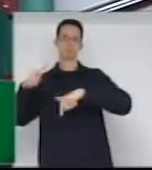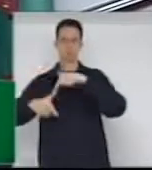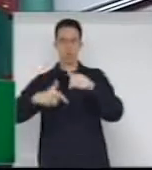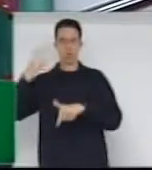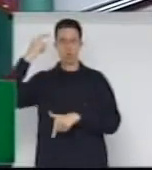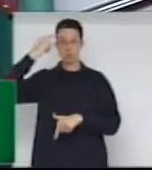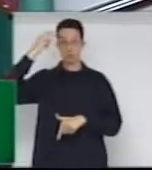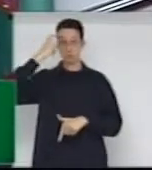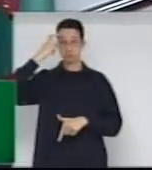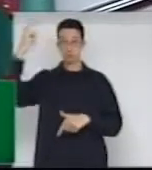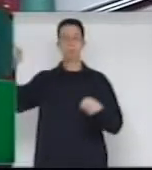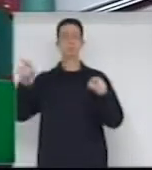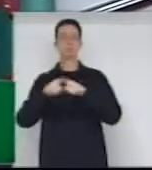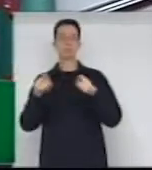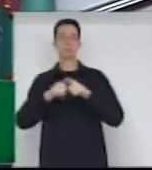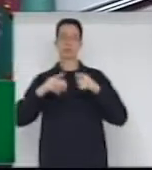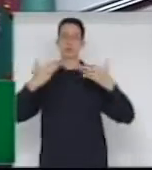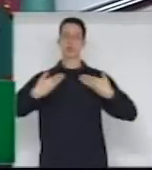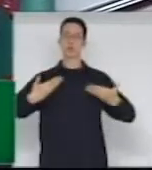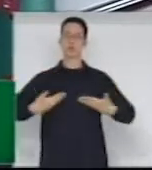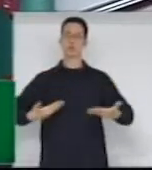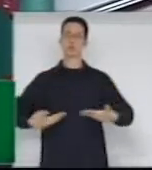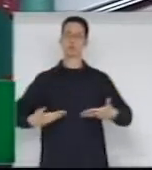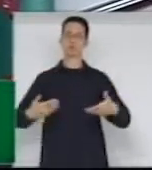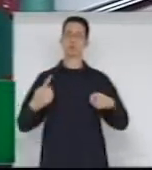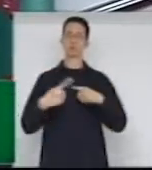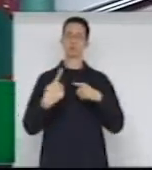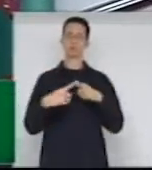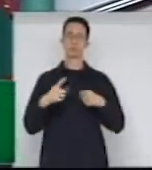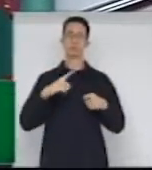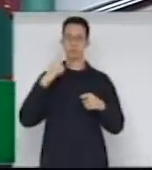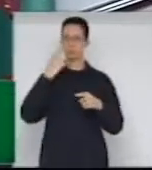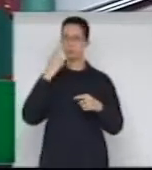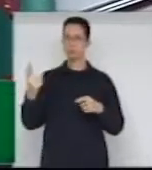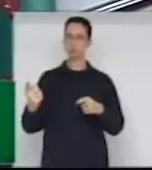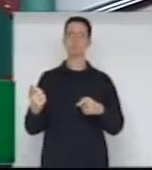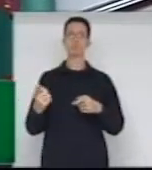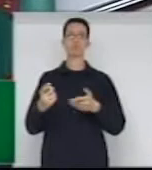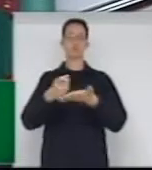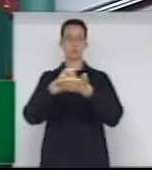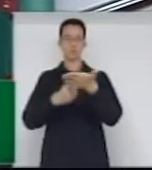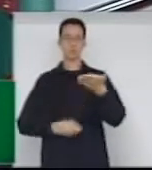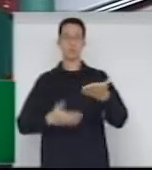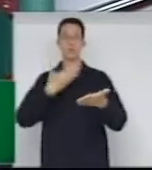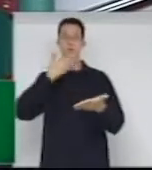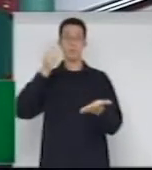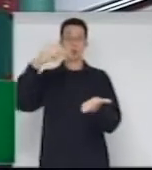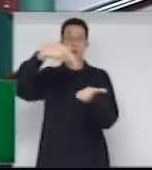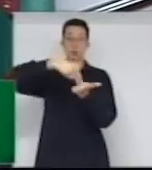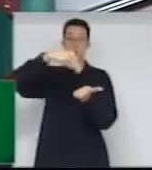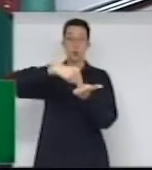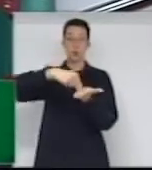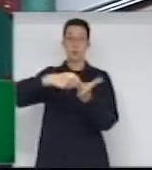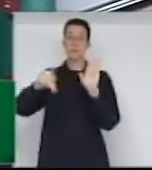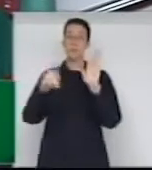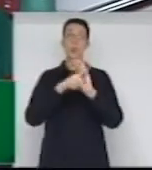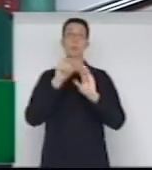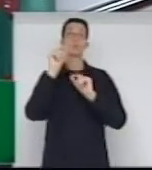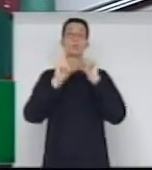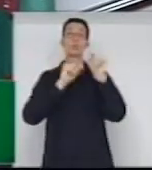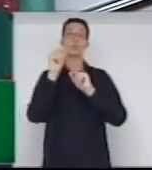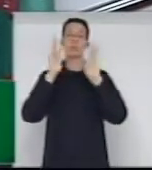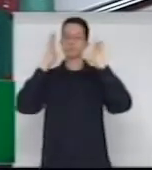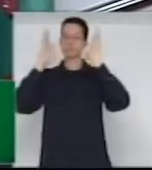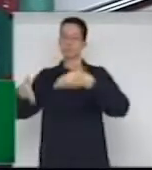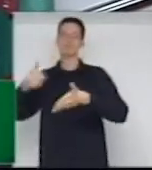como físico, pois se vislumbra no presente concurso as melhores notas são as femininas e o número de